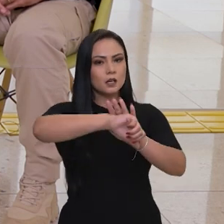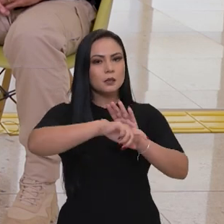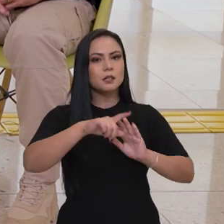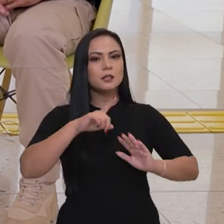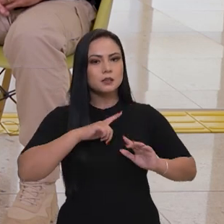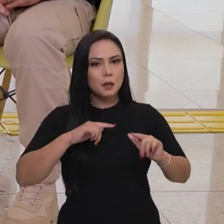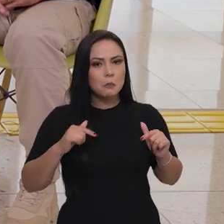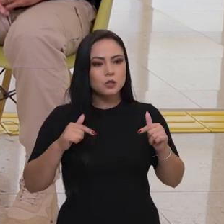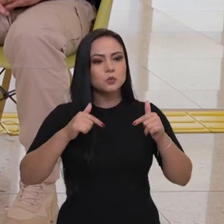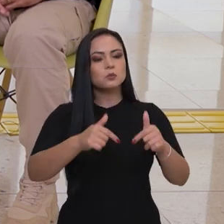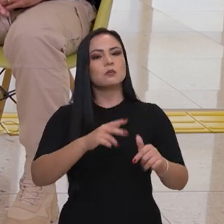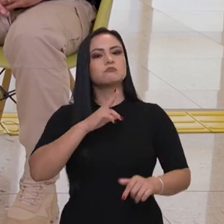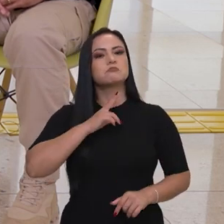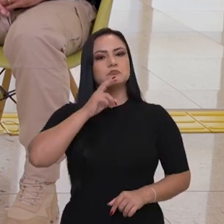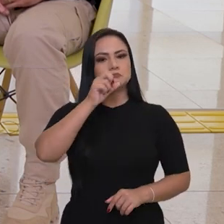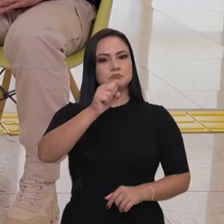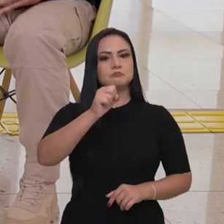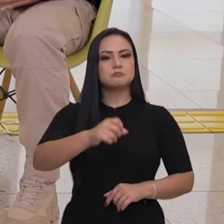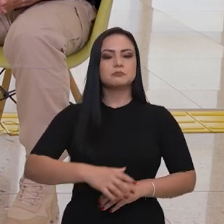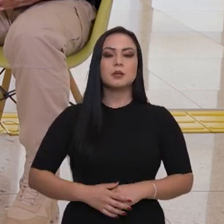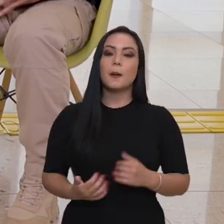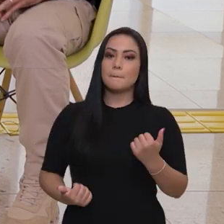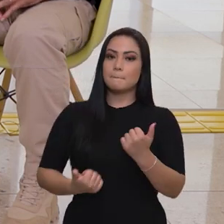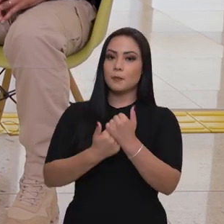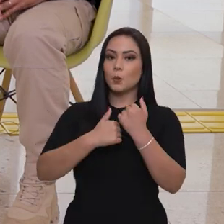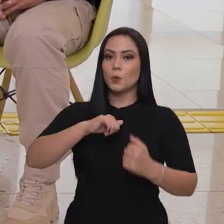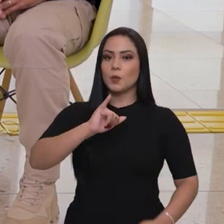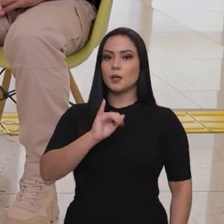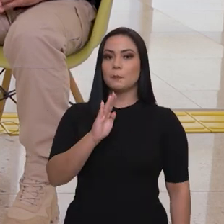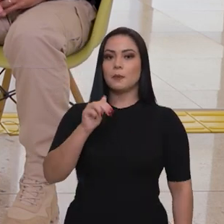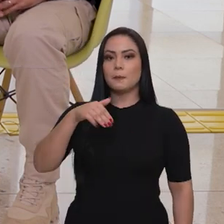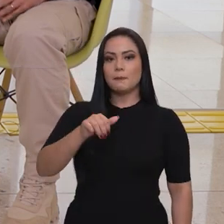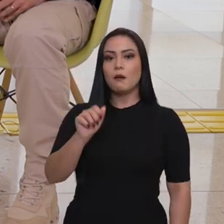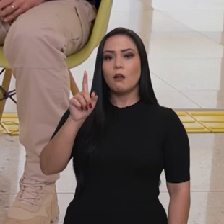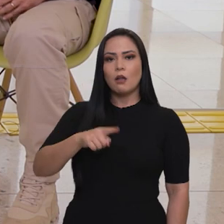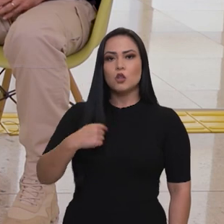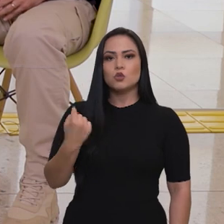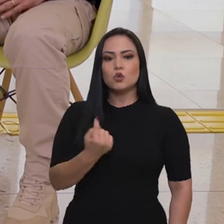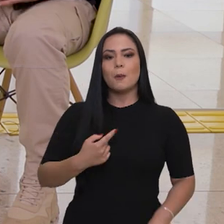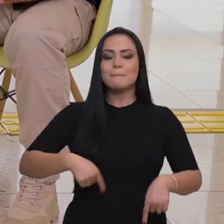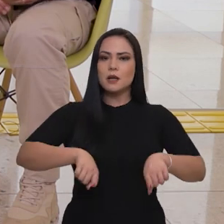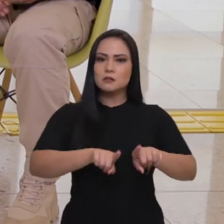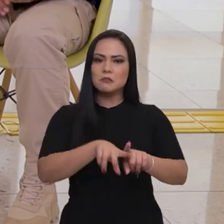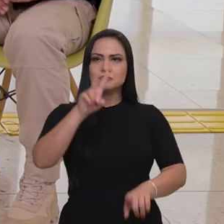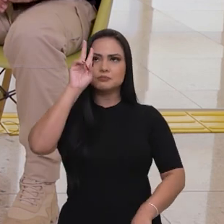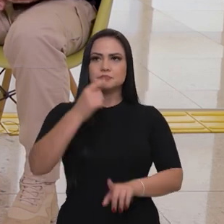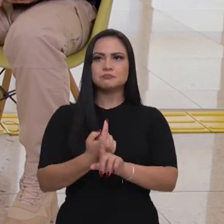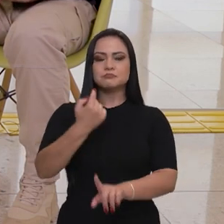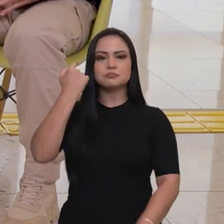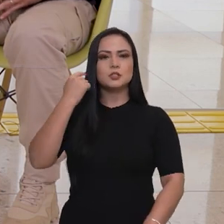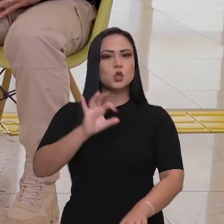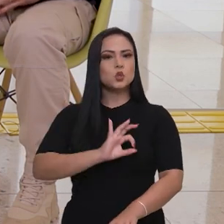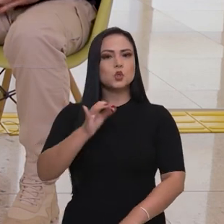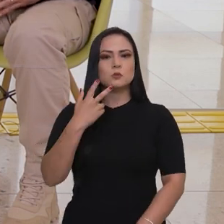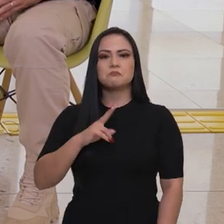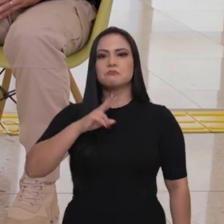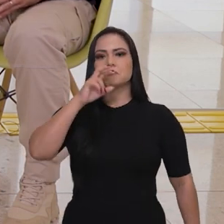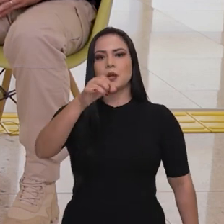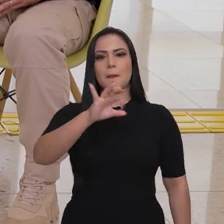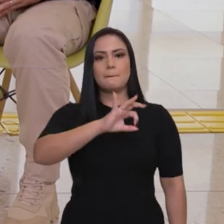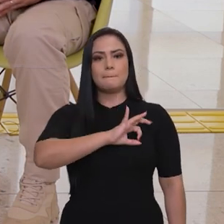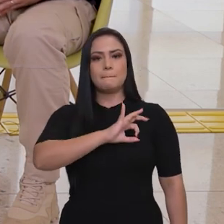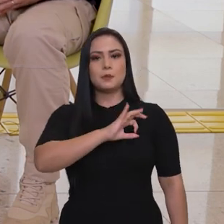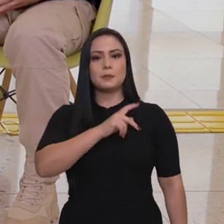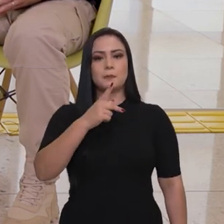gente tem atuado de forma muito forte e em apoio ao IBAMA, que é um parceiro nosso histórico e um parceiro muito